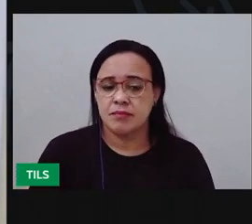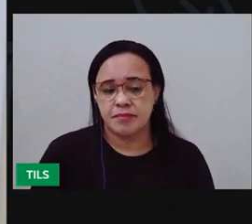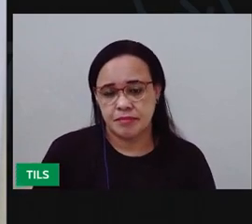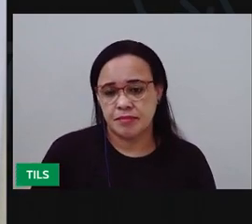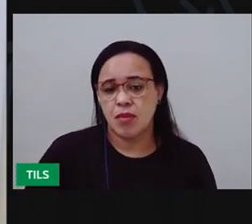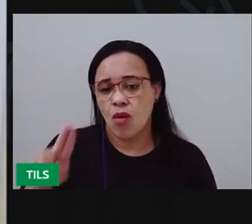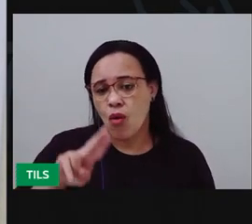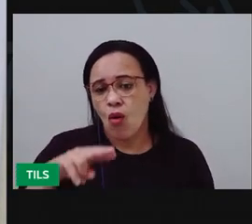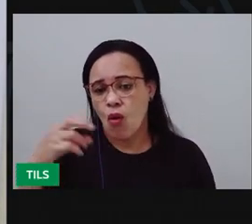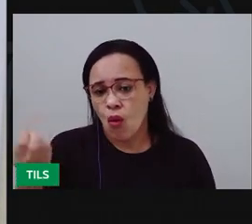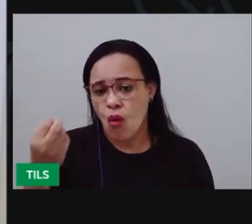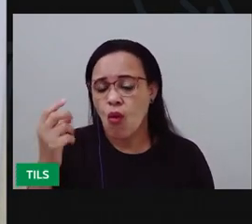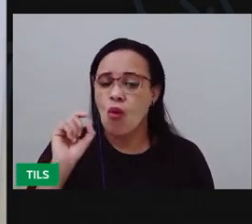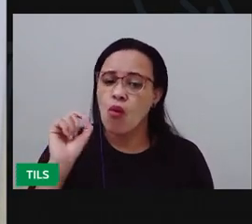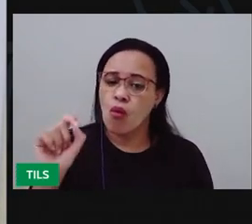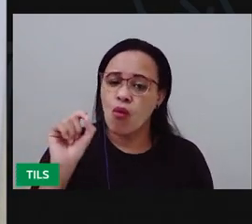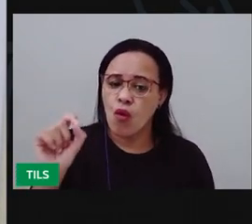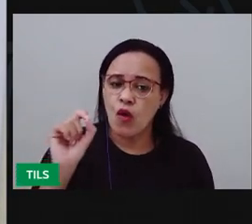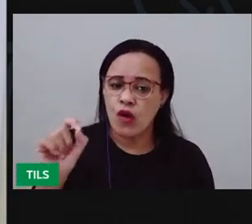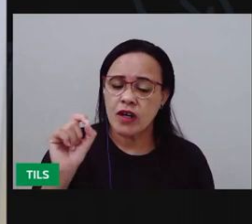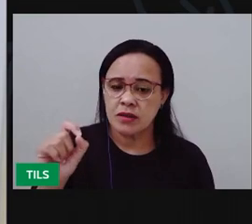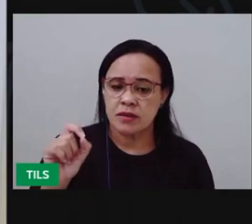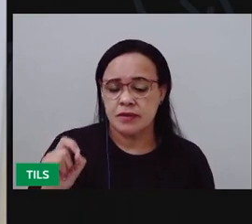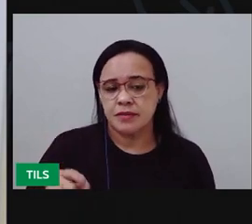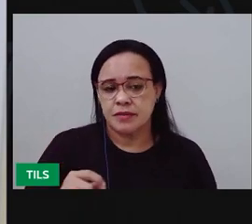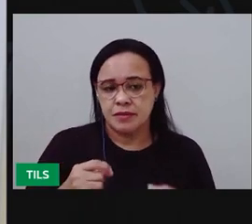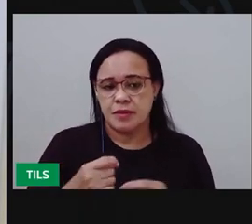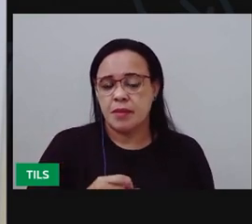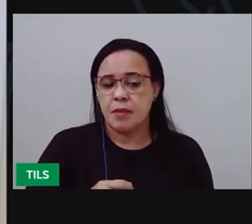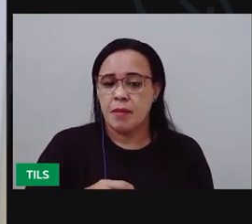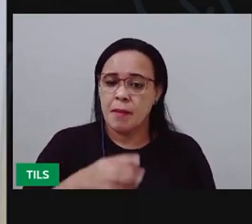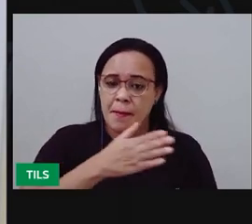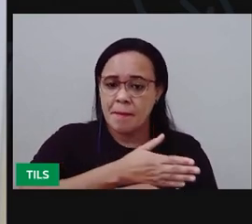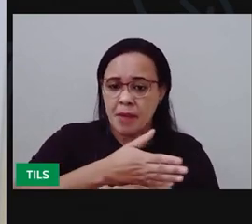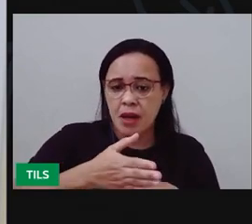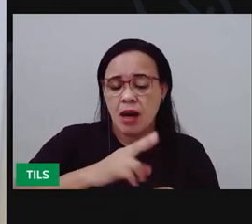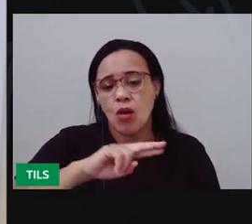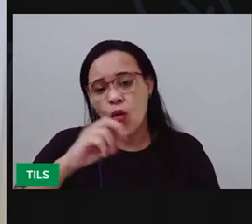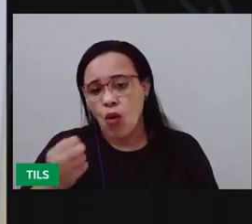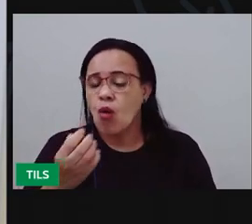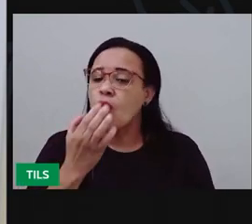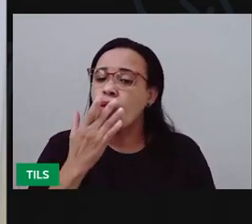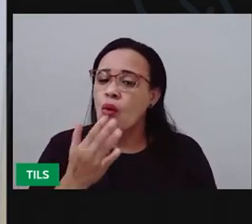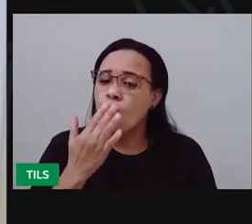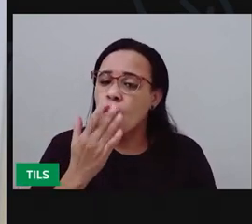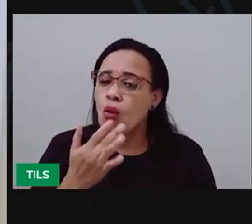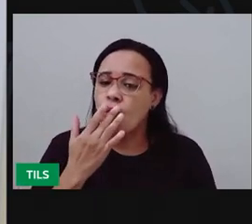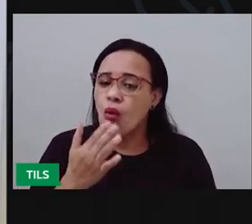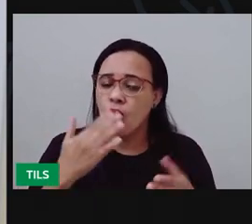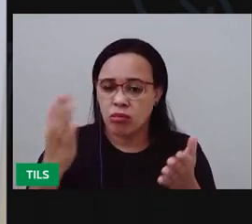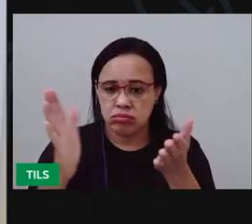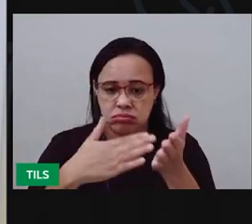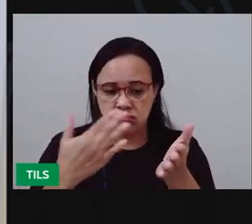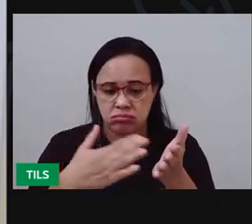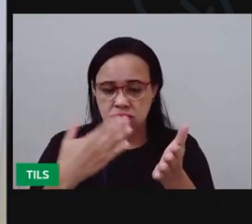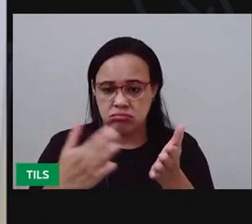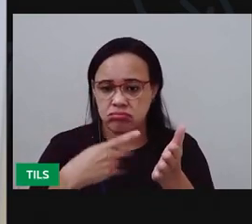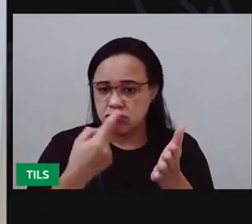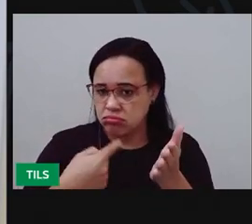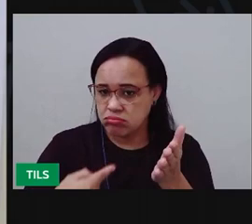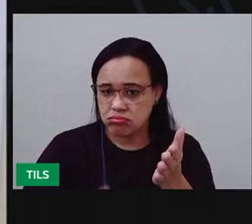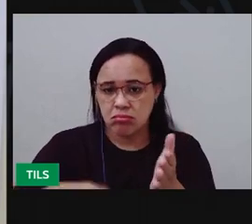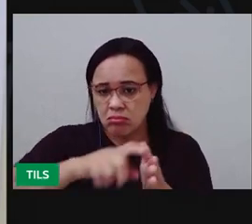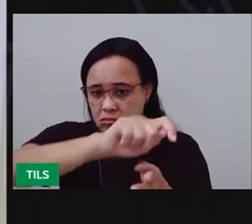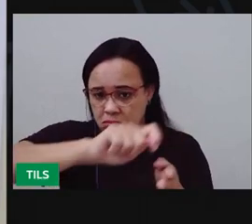Ou também pode ser uma outra folha colorida. Uma folha do seu caderno. Se em casa você não tiver